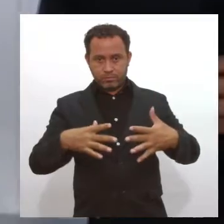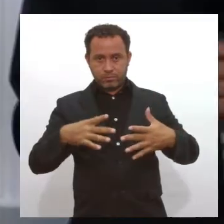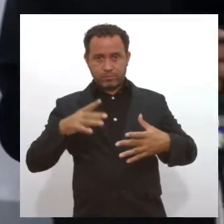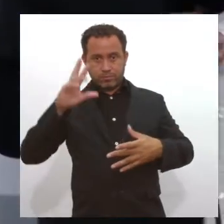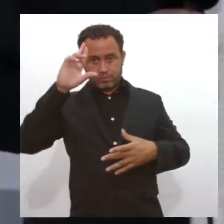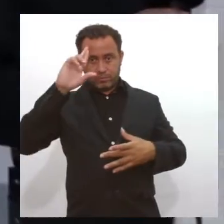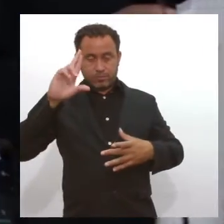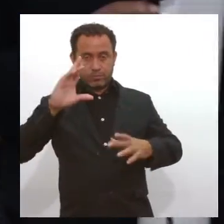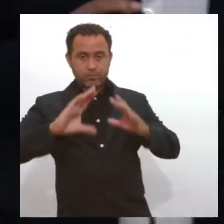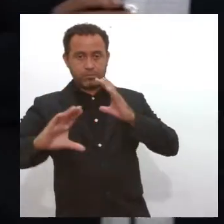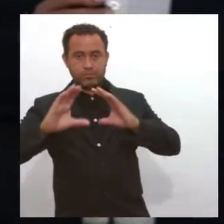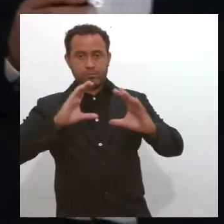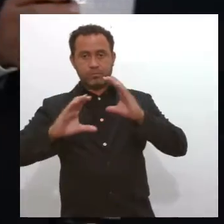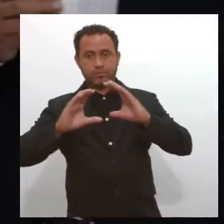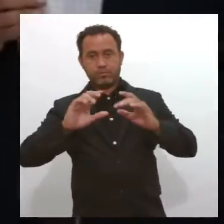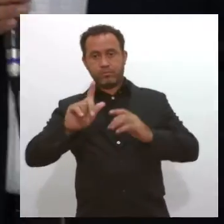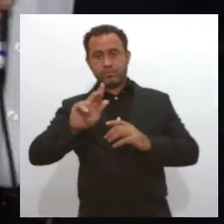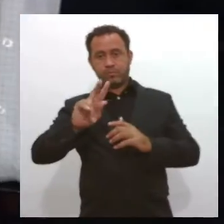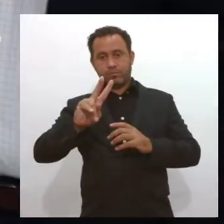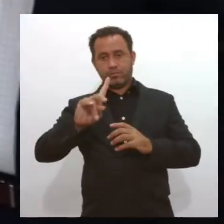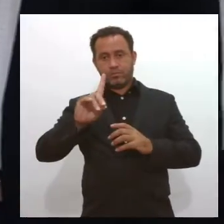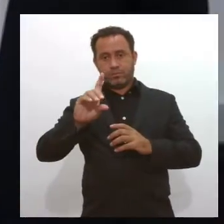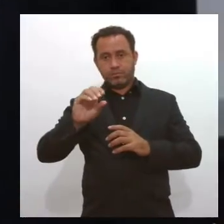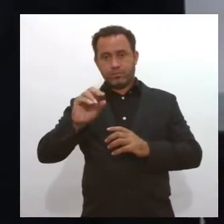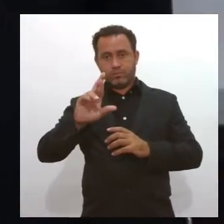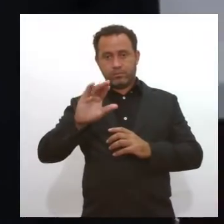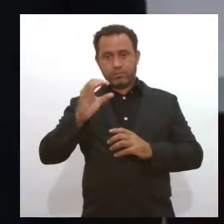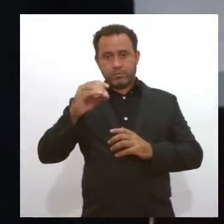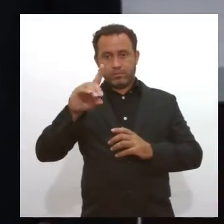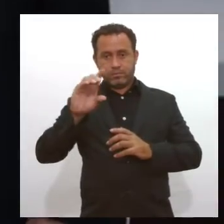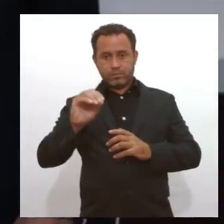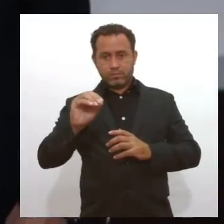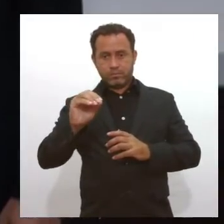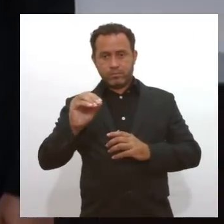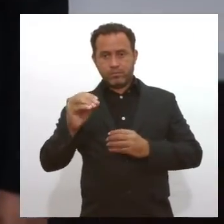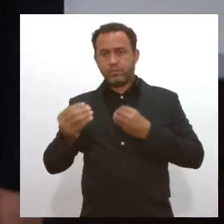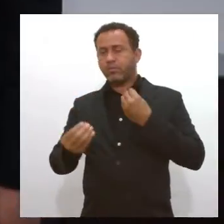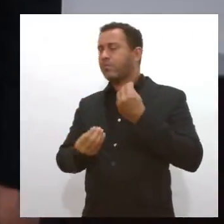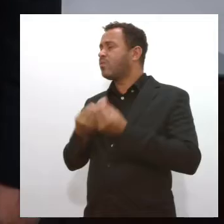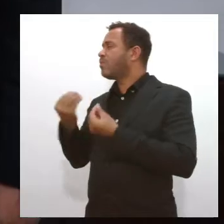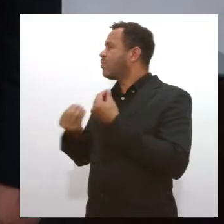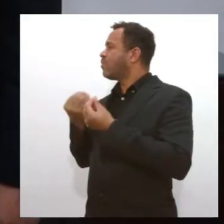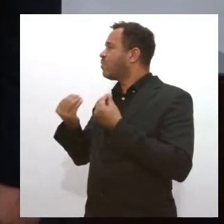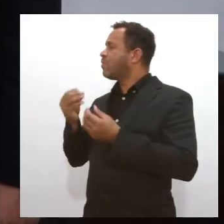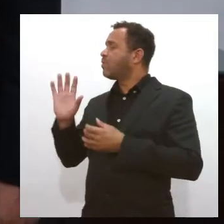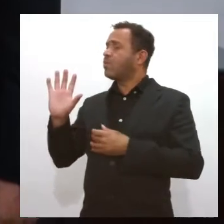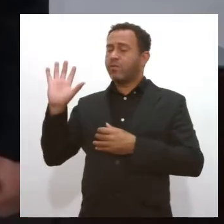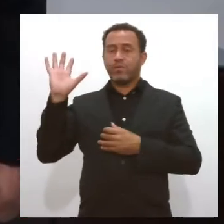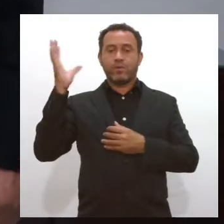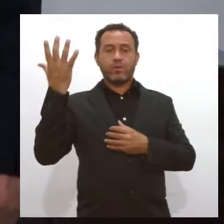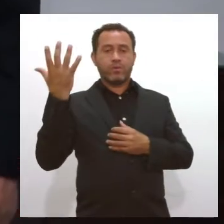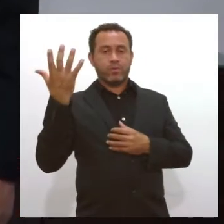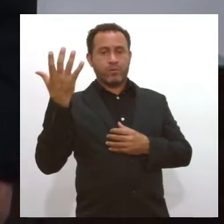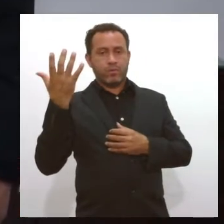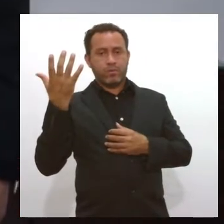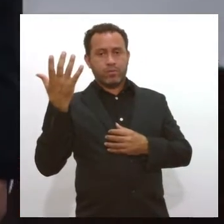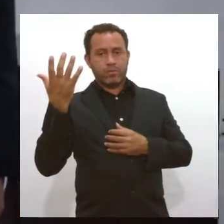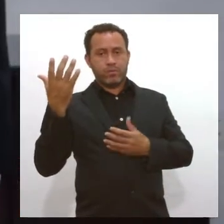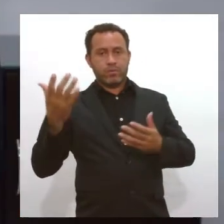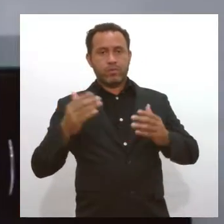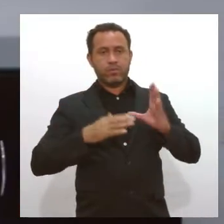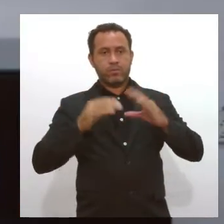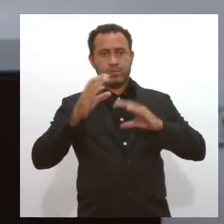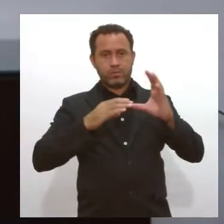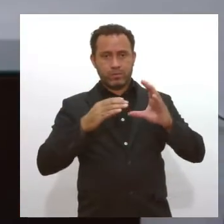superintendente de comunicação, Givaldo Ricardo. Givaldo, como é que vai acontecer essa convocação? São servidores para